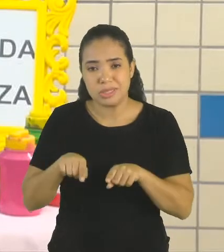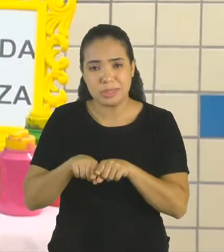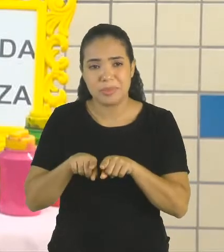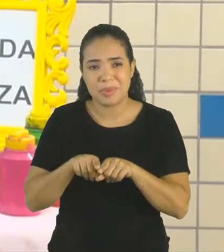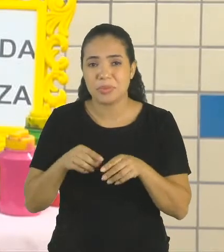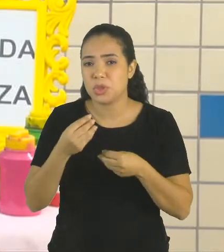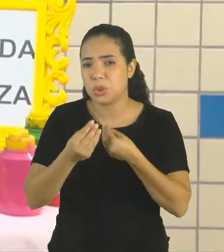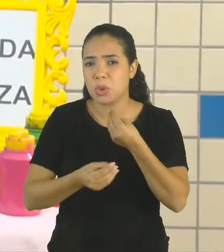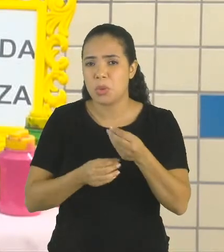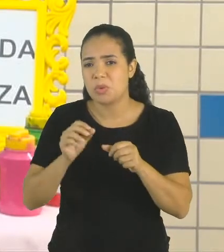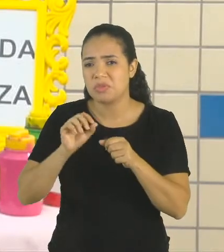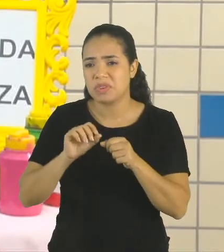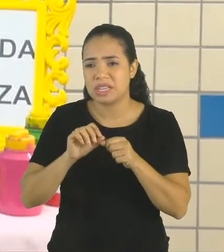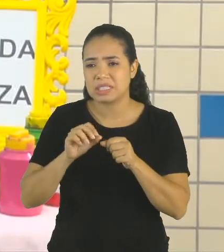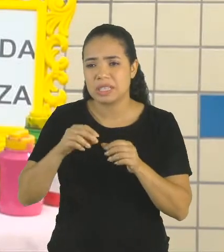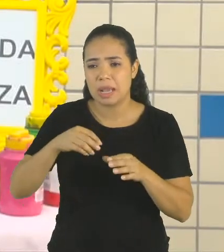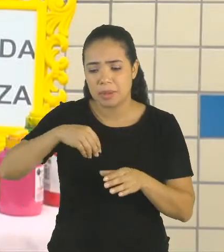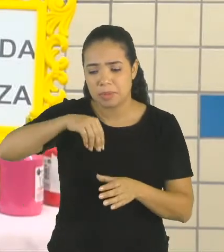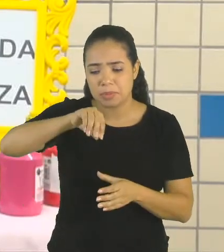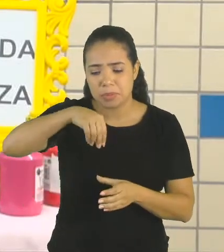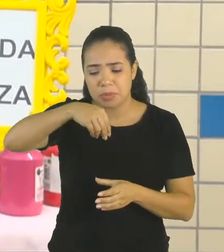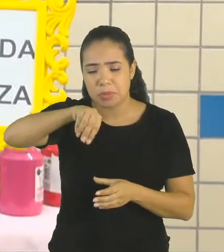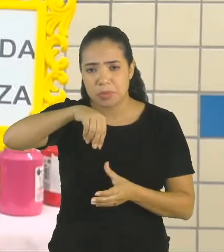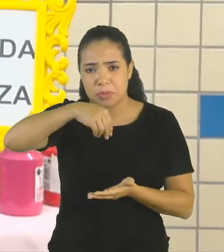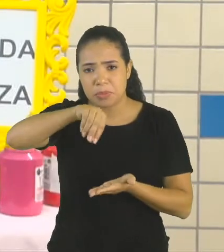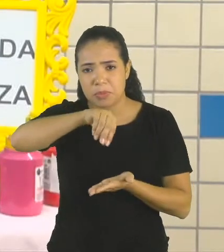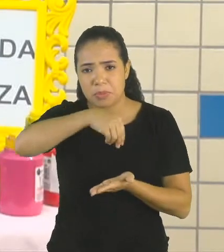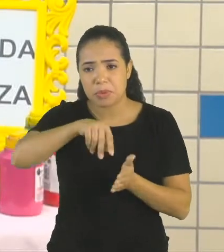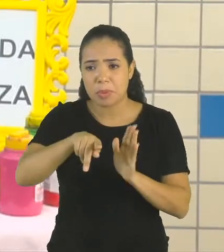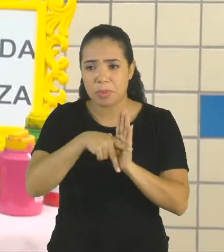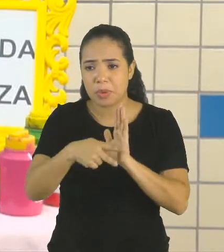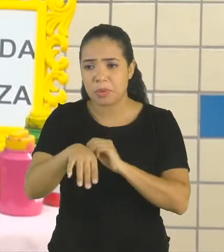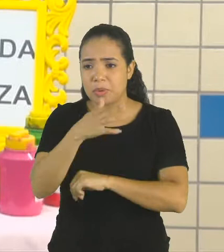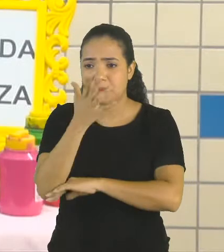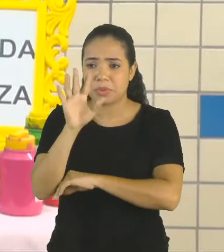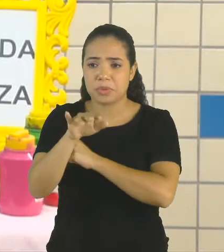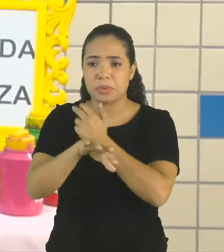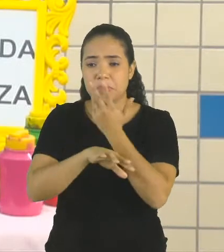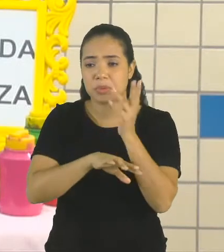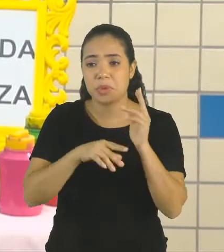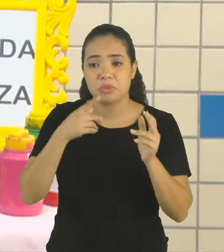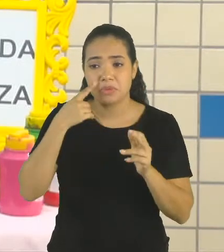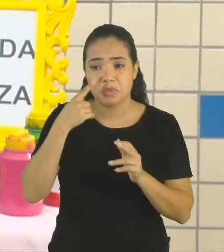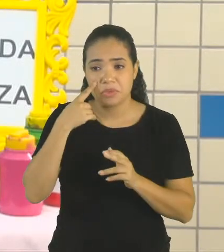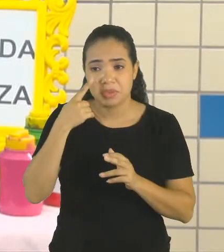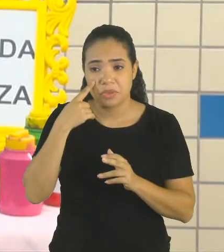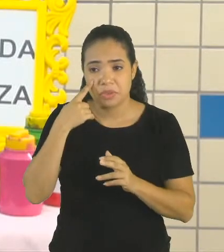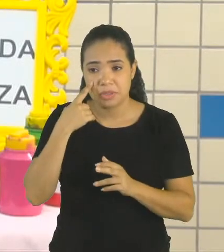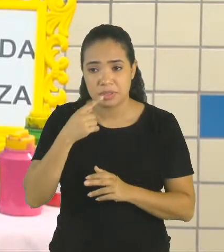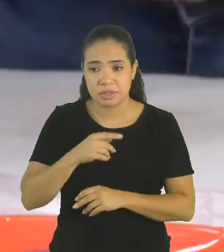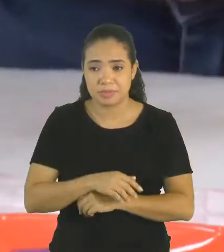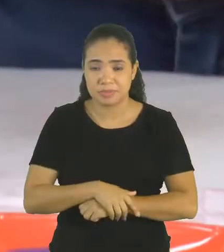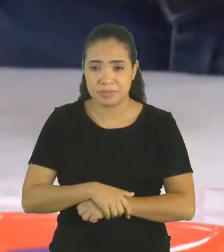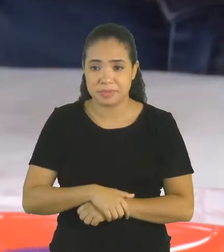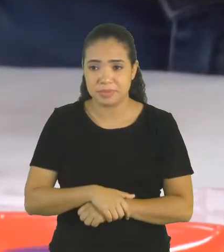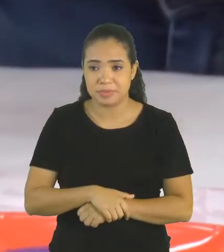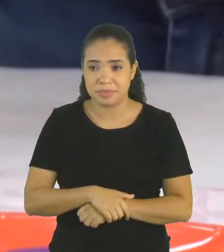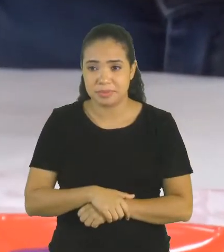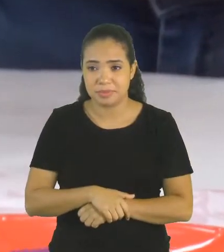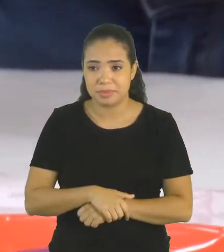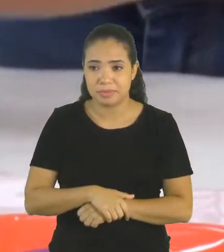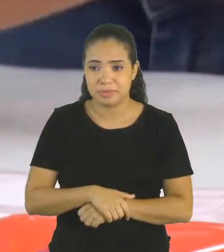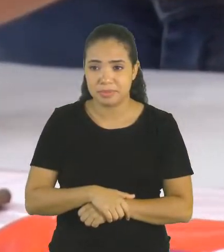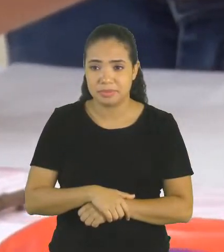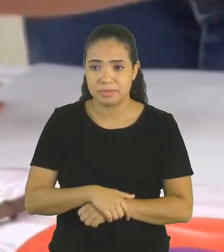pincéis da natureza? Nós vamos pegar esse galho, passar